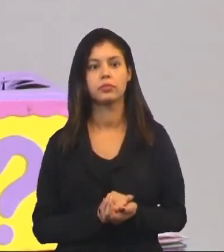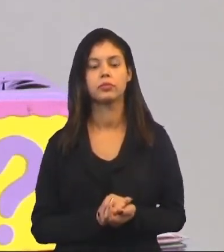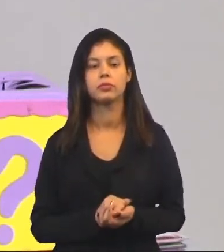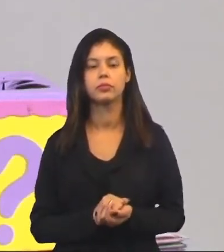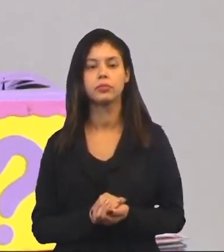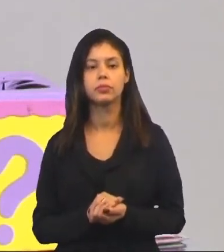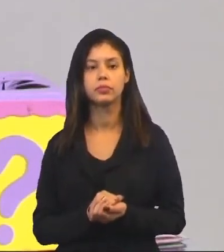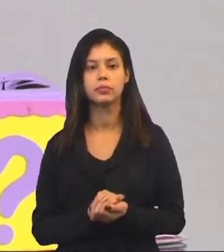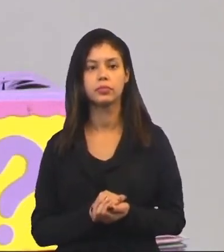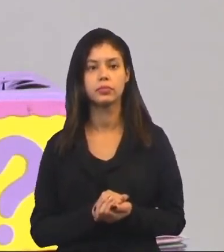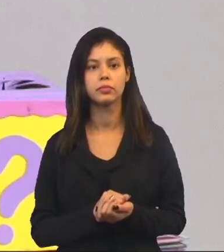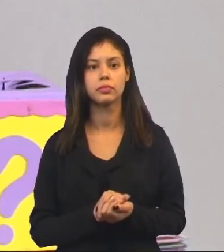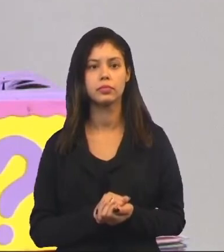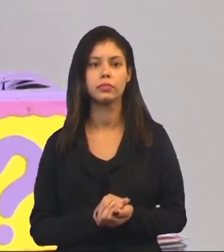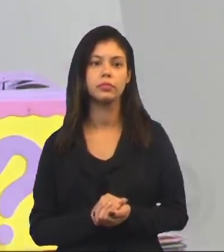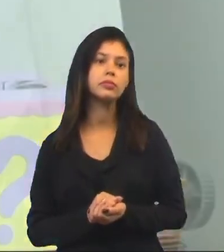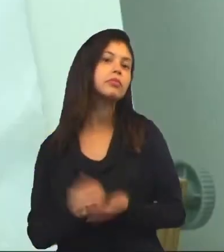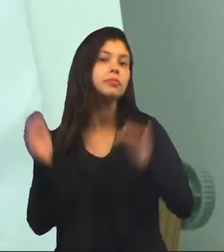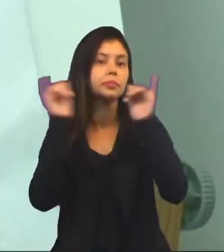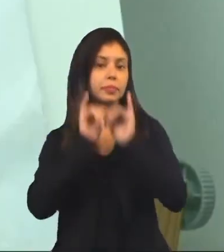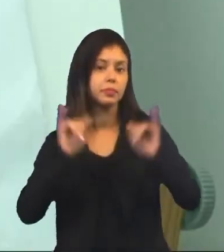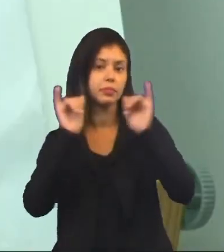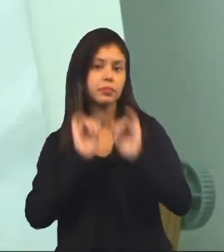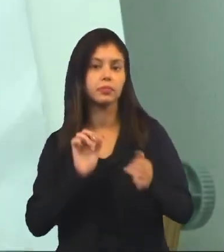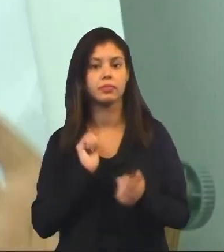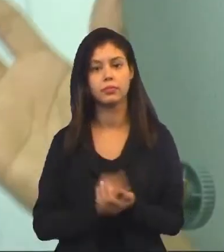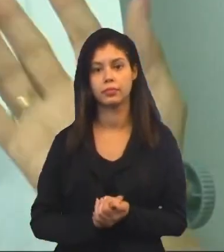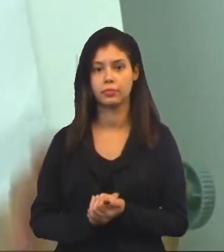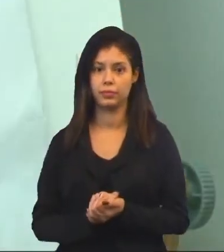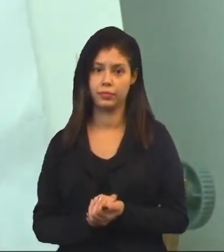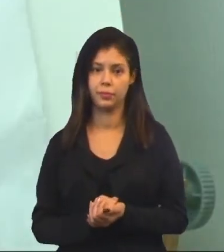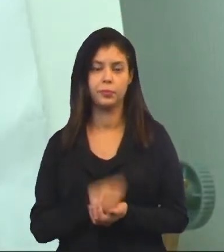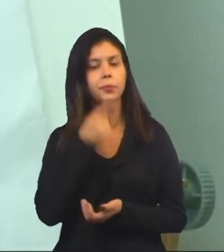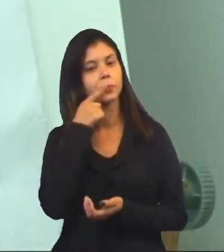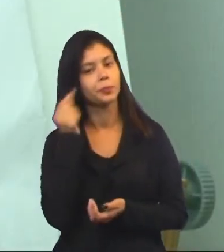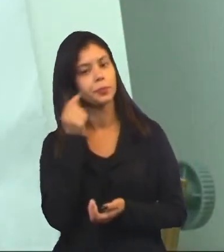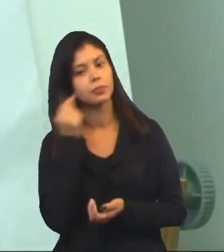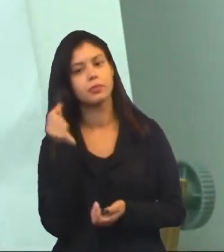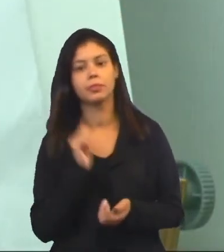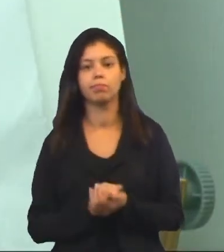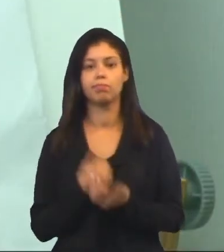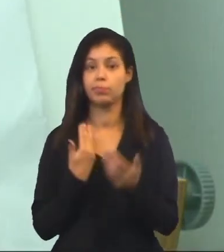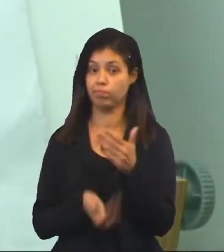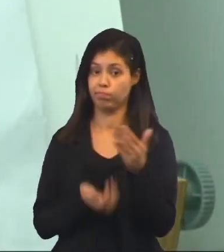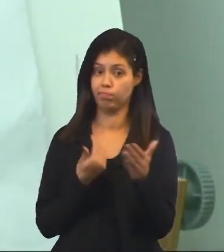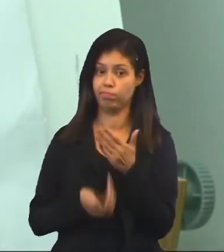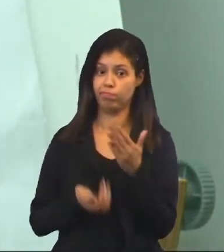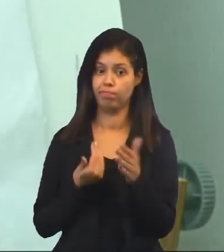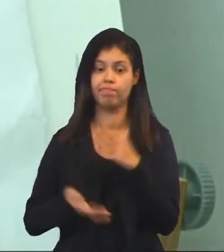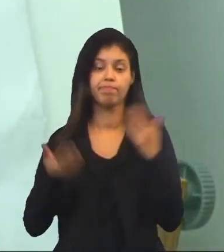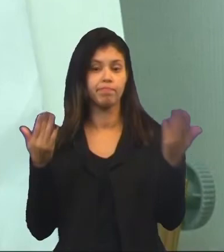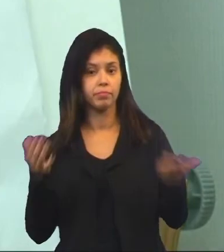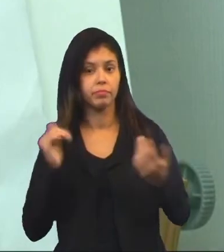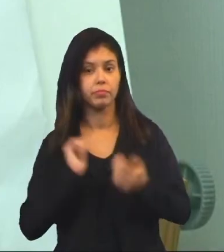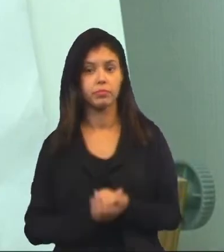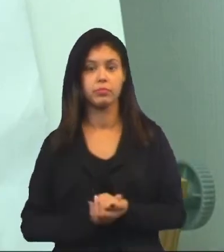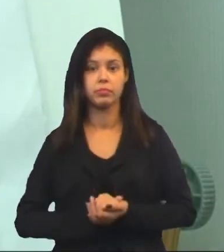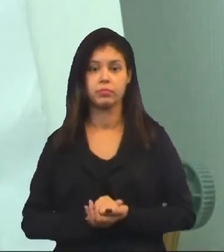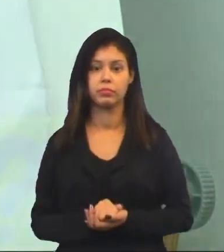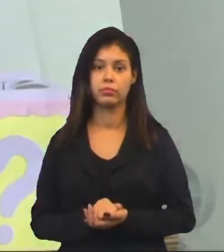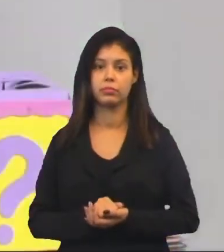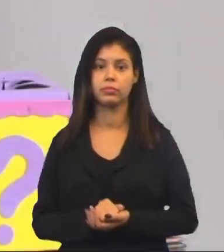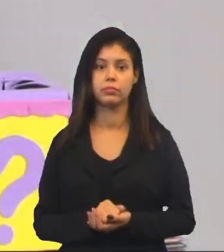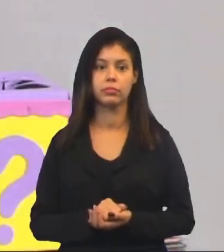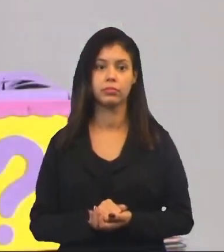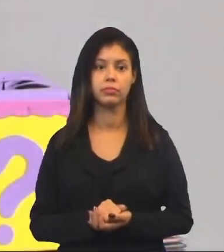um anúncio, não é? O anúncio do gatinho que estava, que está perdido, que se